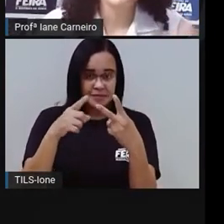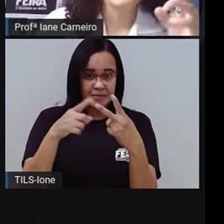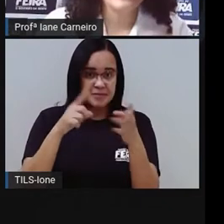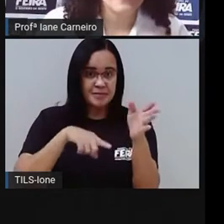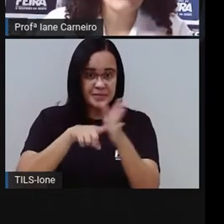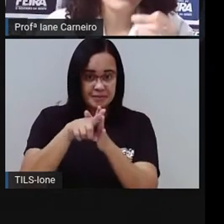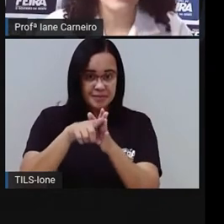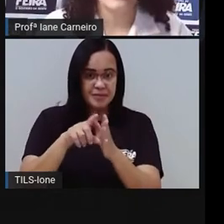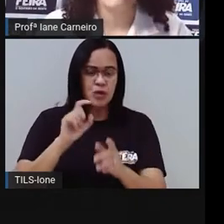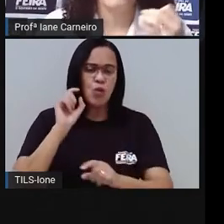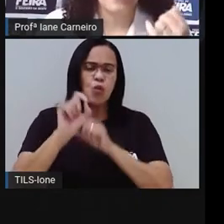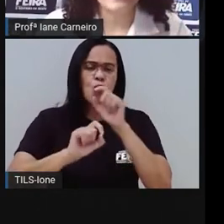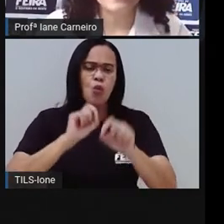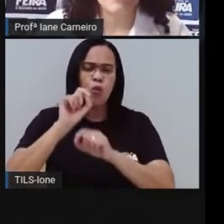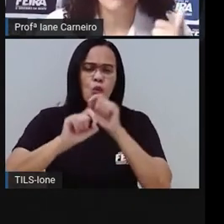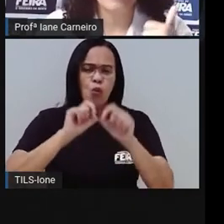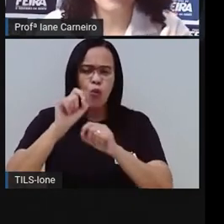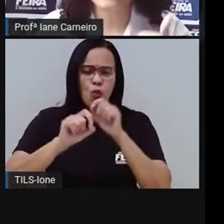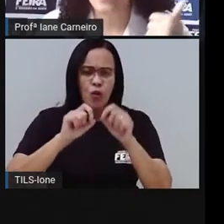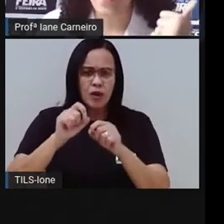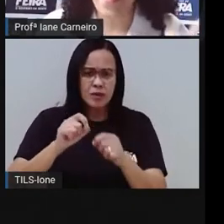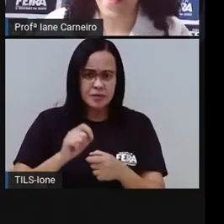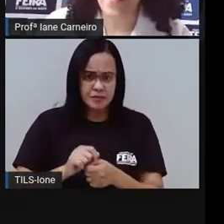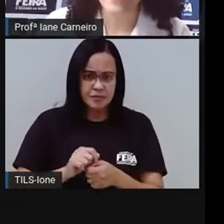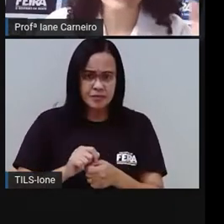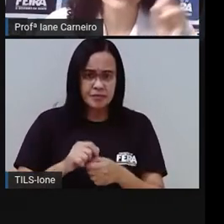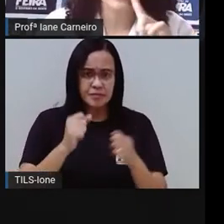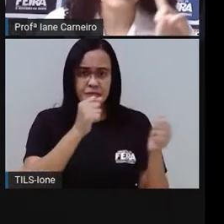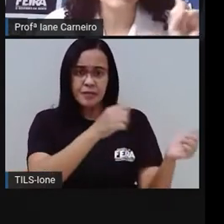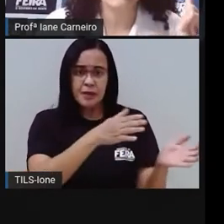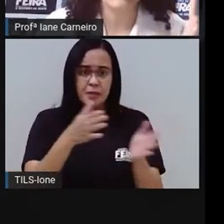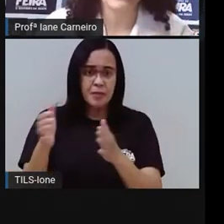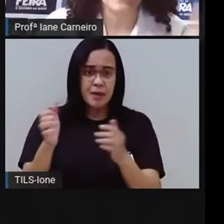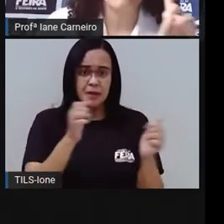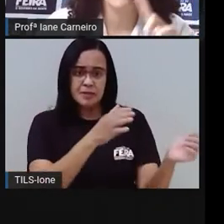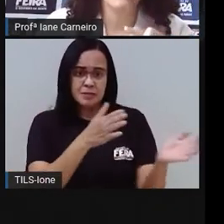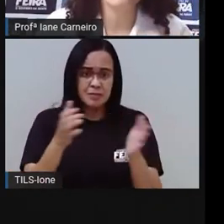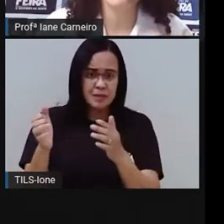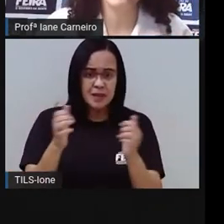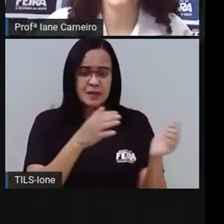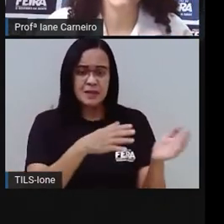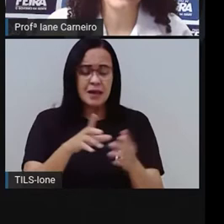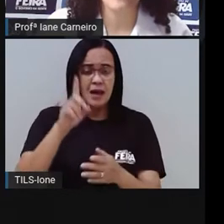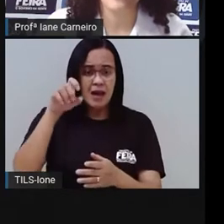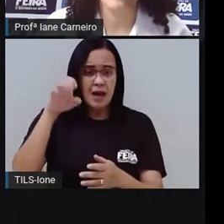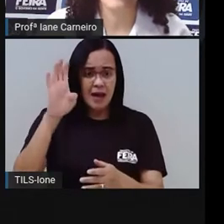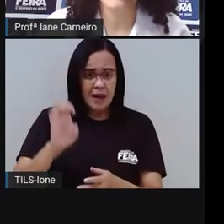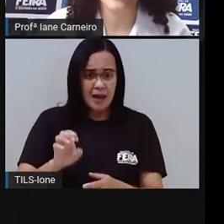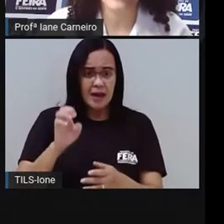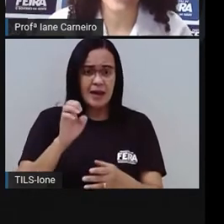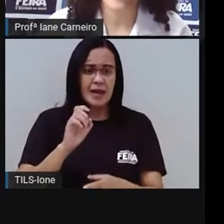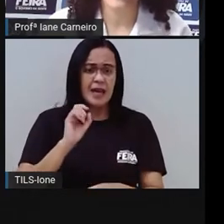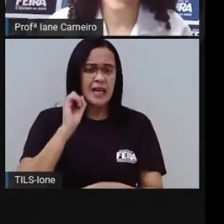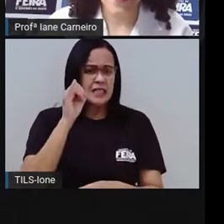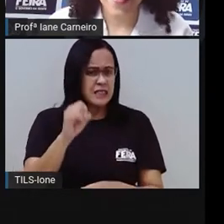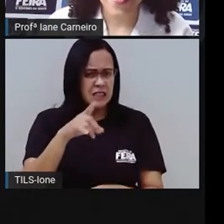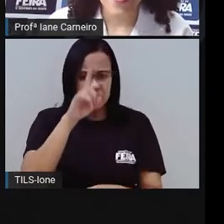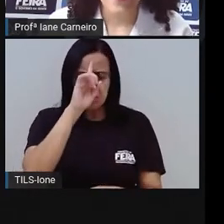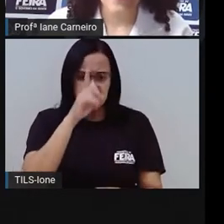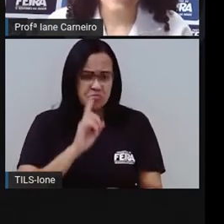2. O que é? O que é? Passa, passa, é. Quem não adivinhar, bom adivinhador, não é. O que é que é?